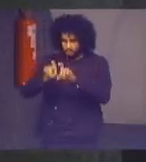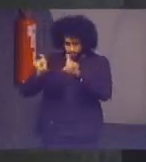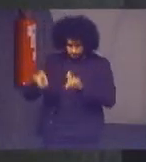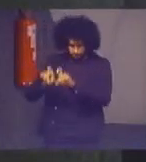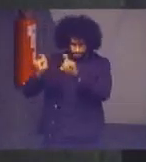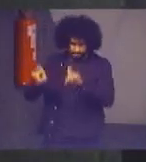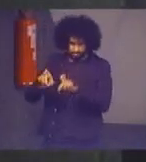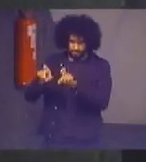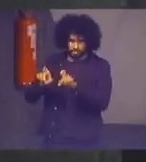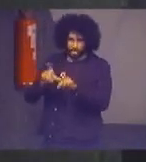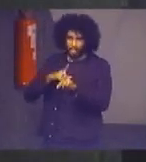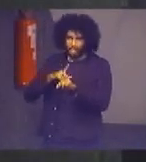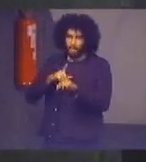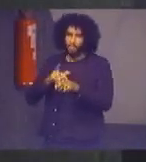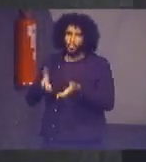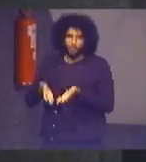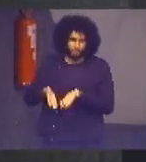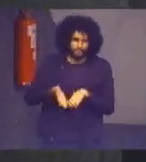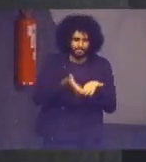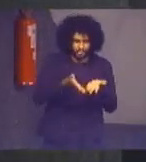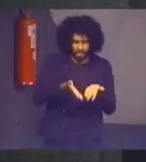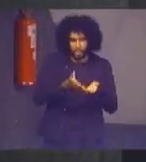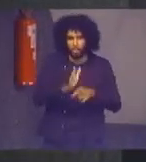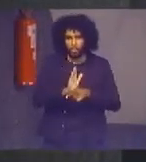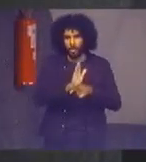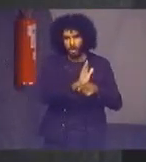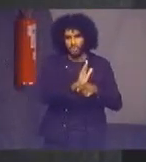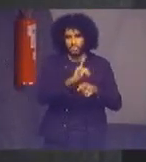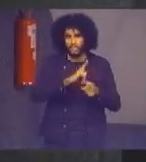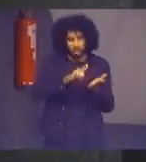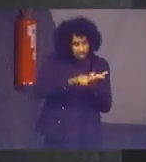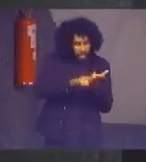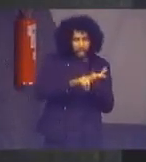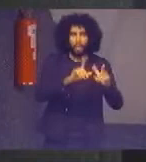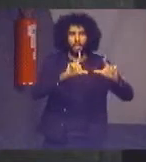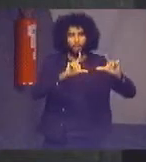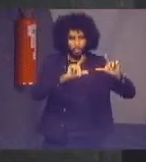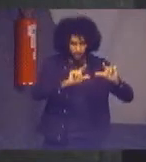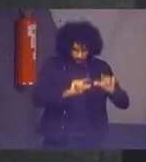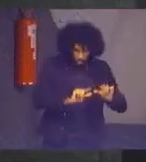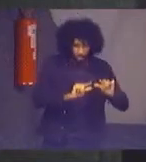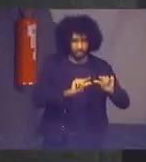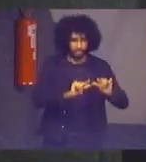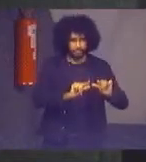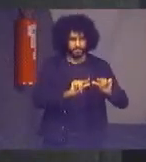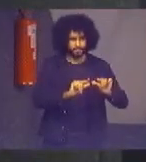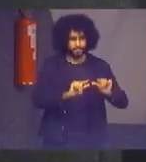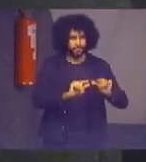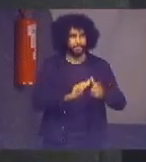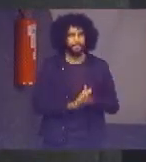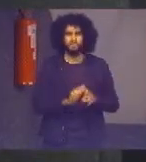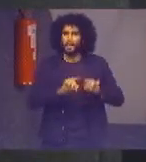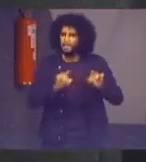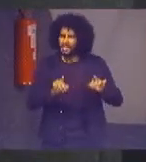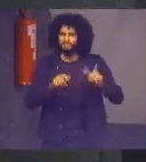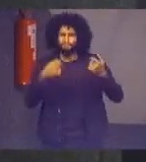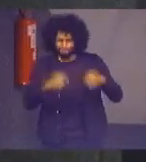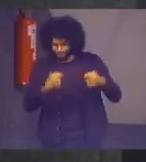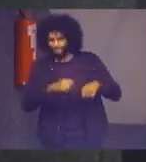contribuição que é a redução dos papéis mas tem muito mais